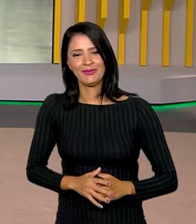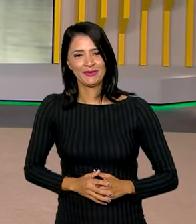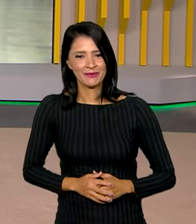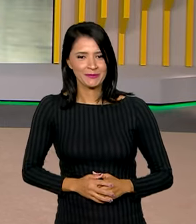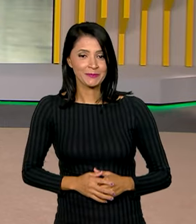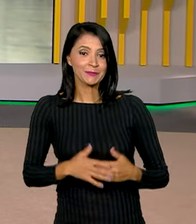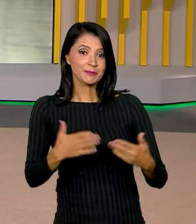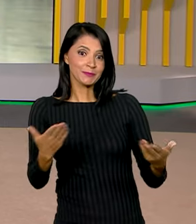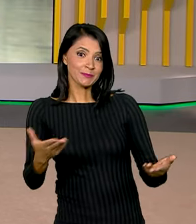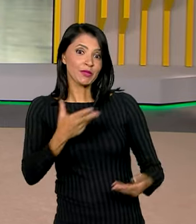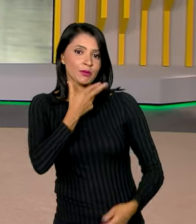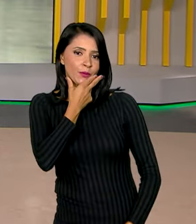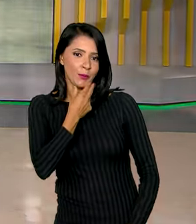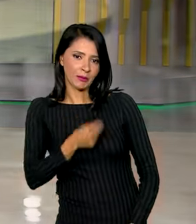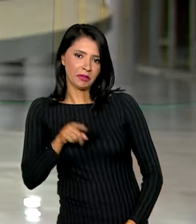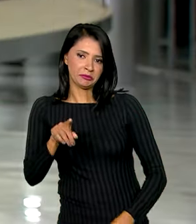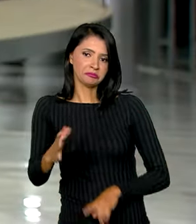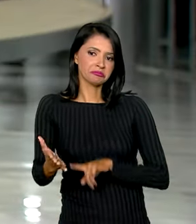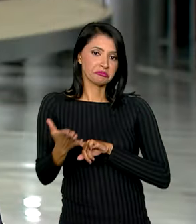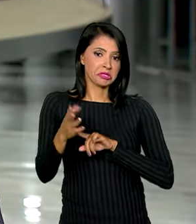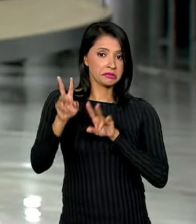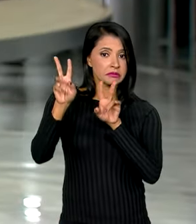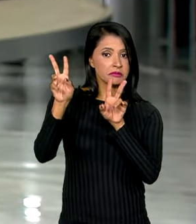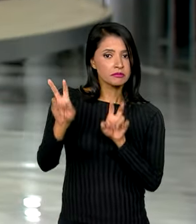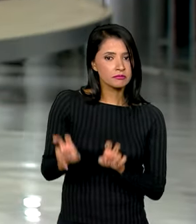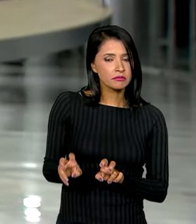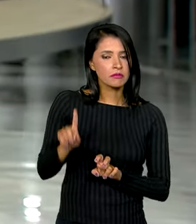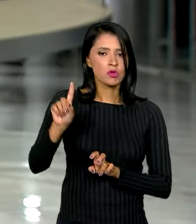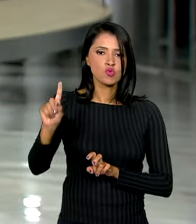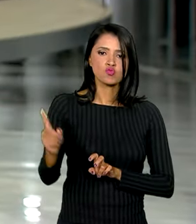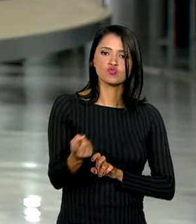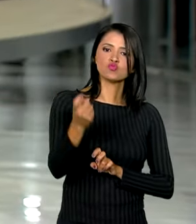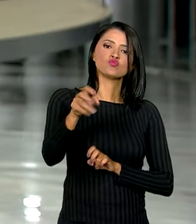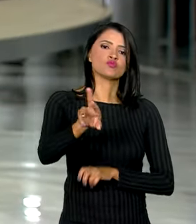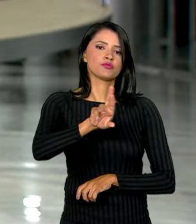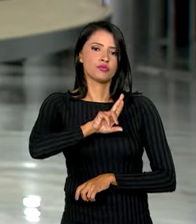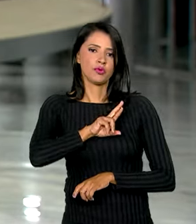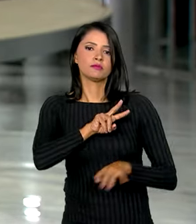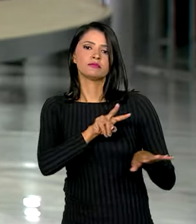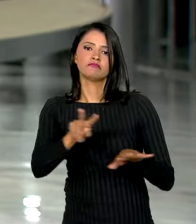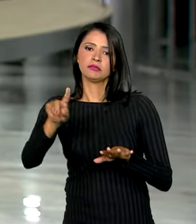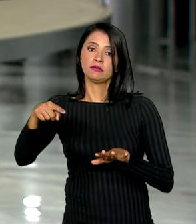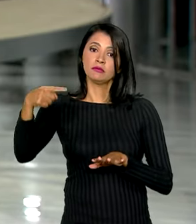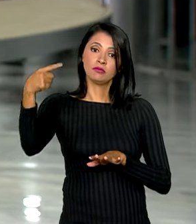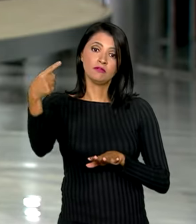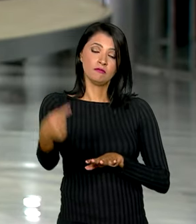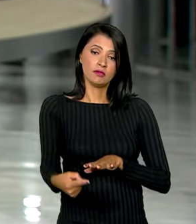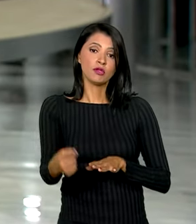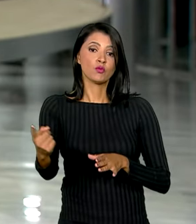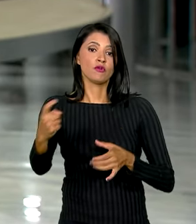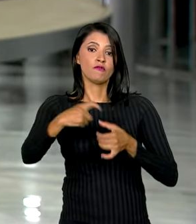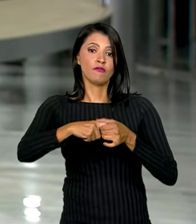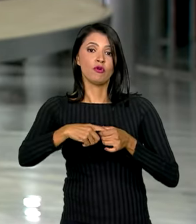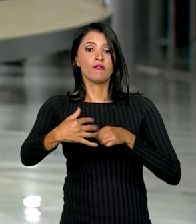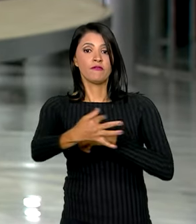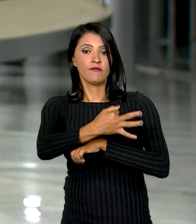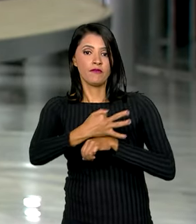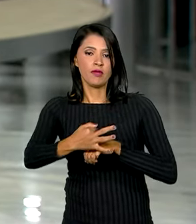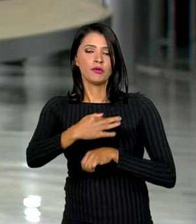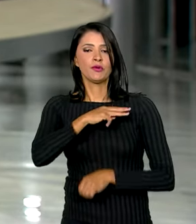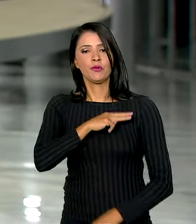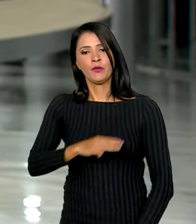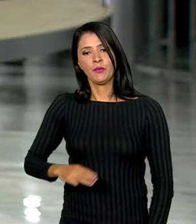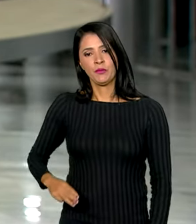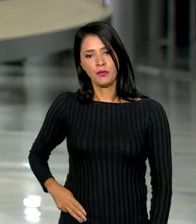Olha, Roberto, tudo indica que esse assunto só terá uma solução a partir da semana que vem, com o retorno das férias do ministro da